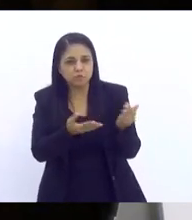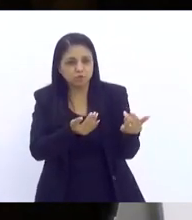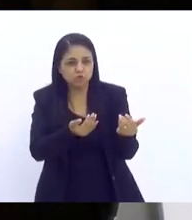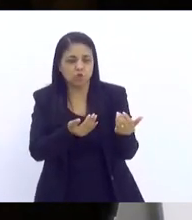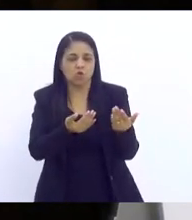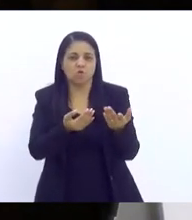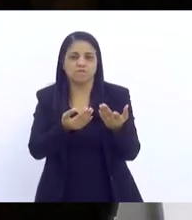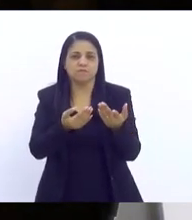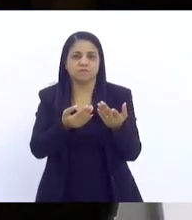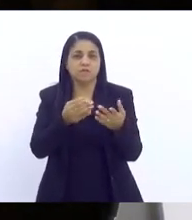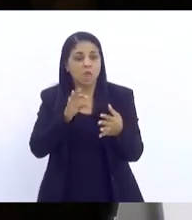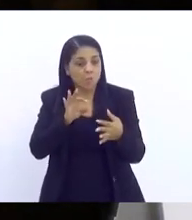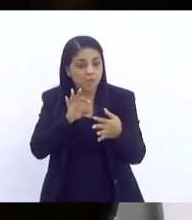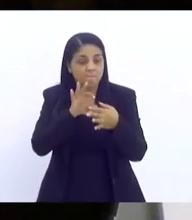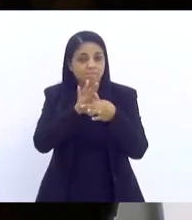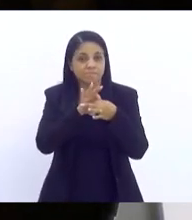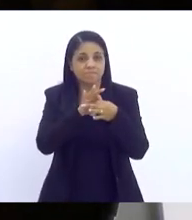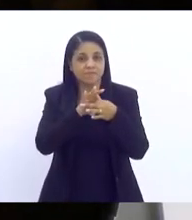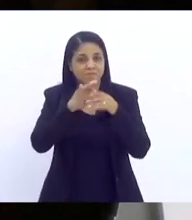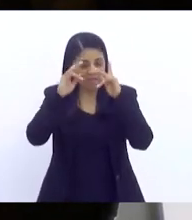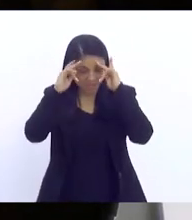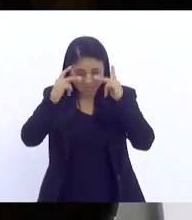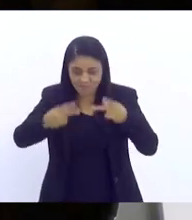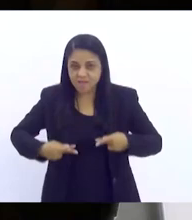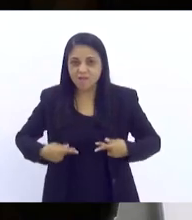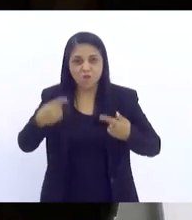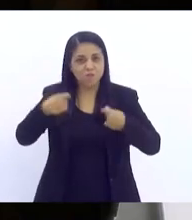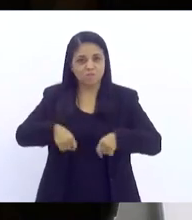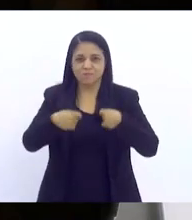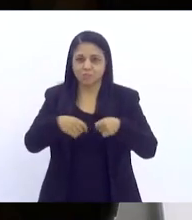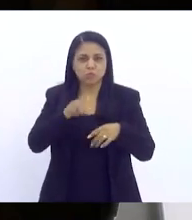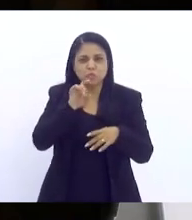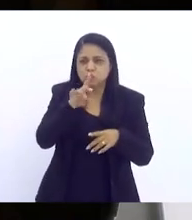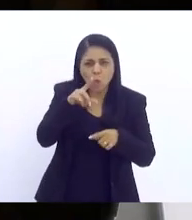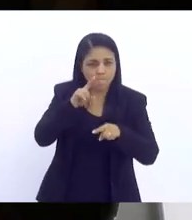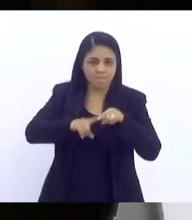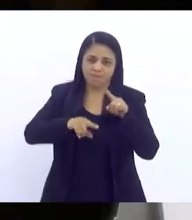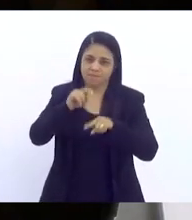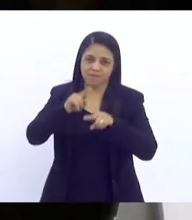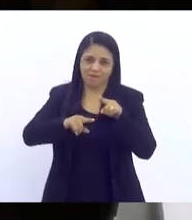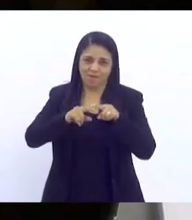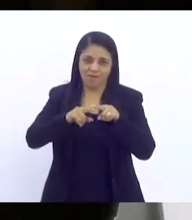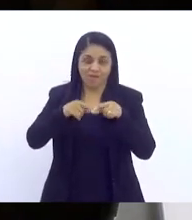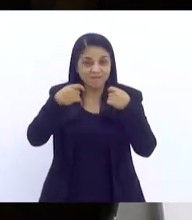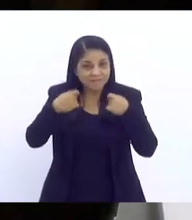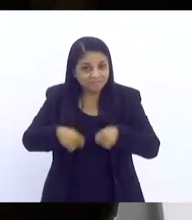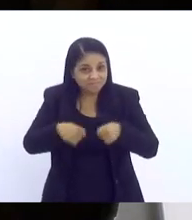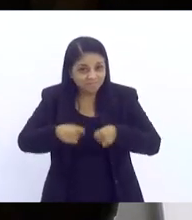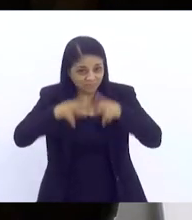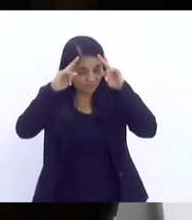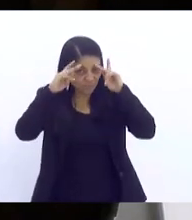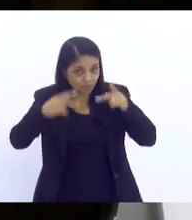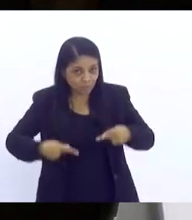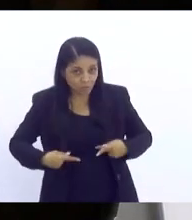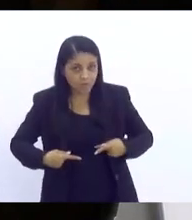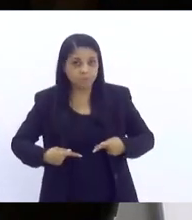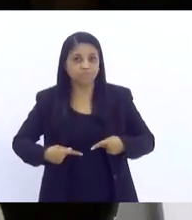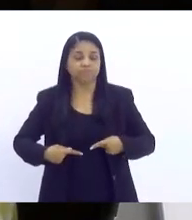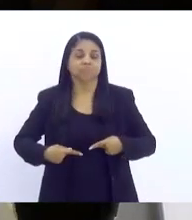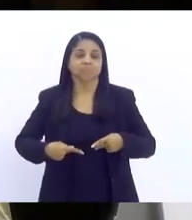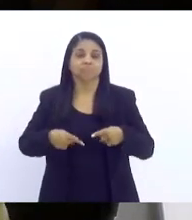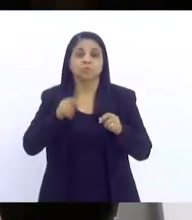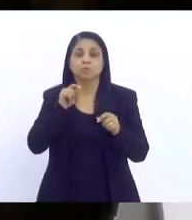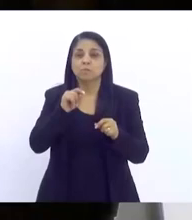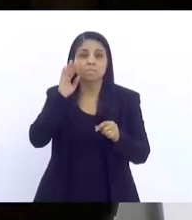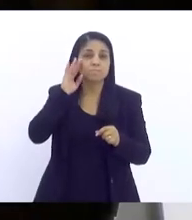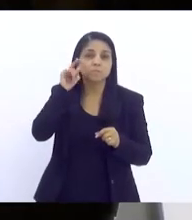humanas. A necessidade humana não é apenas carência material, as necessidades humanas passam por esse viés. Do que